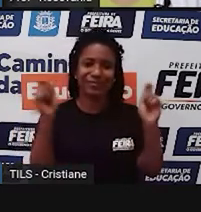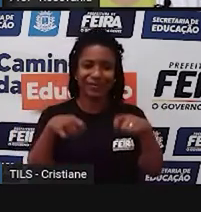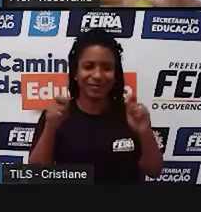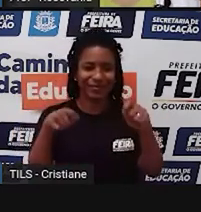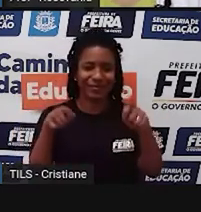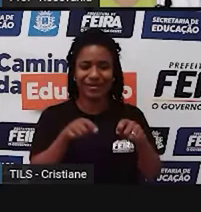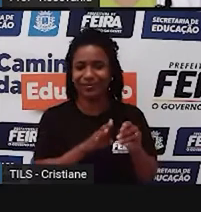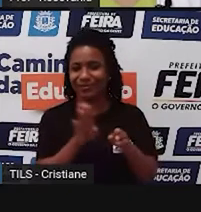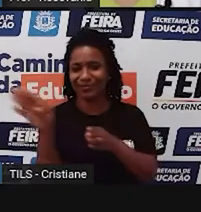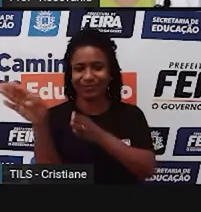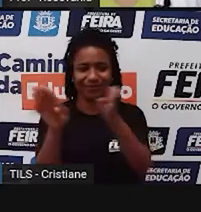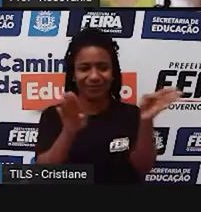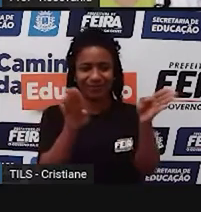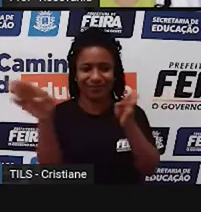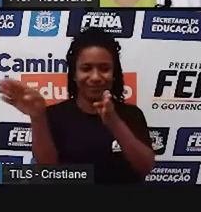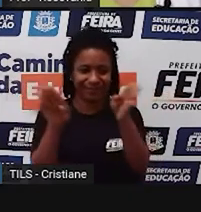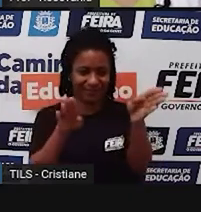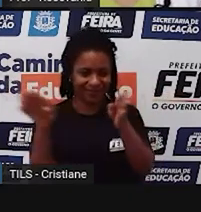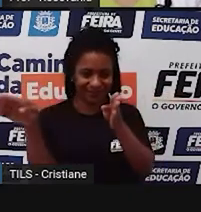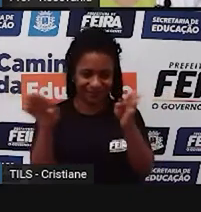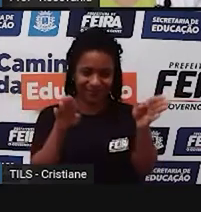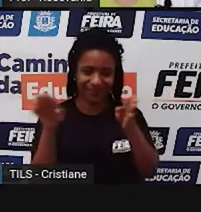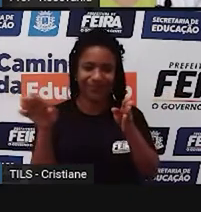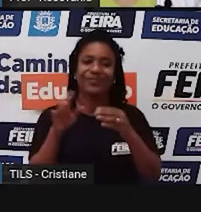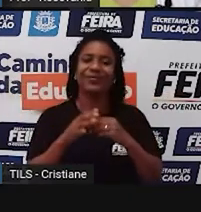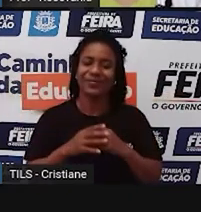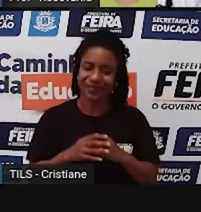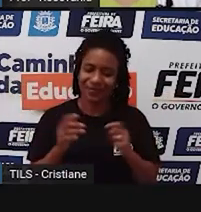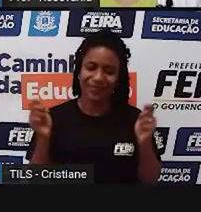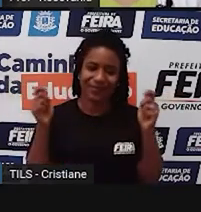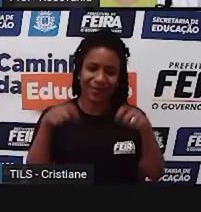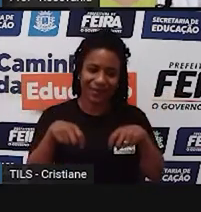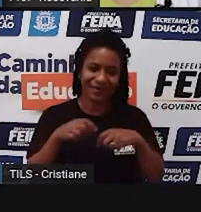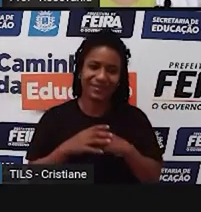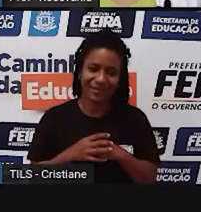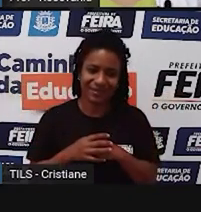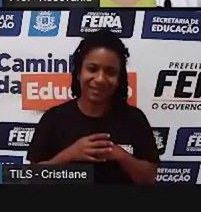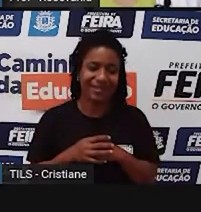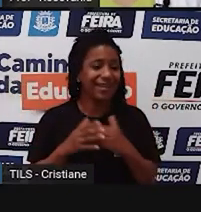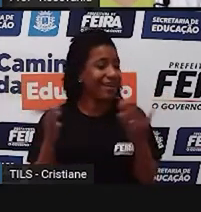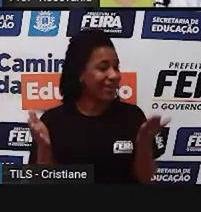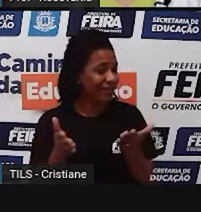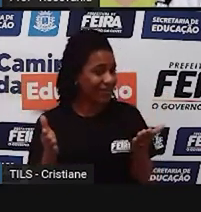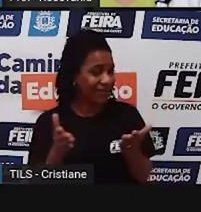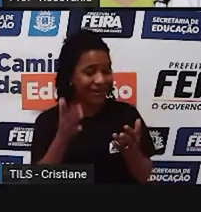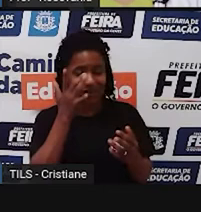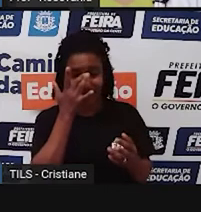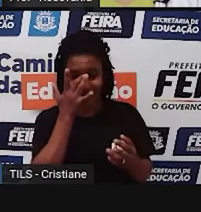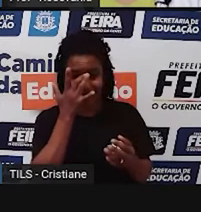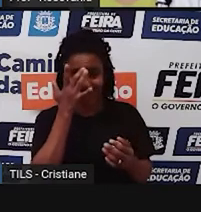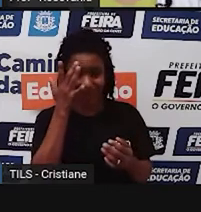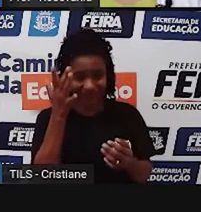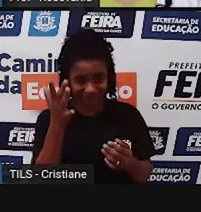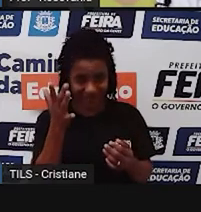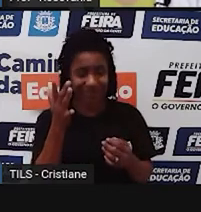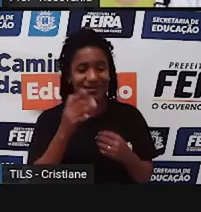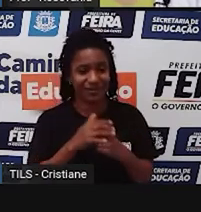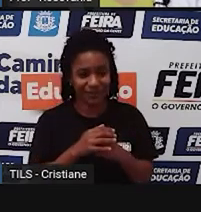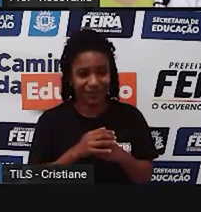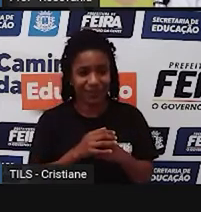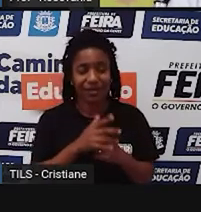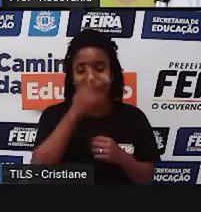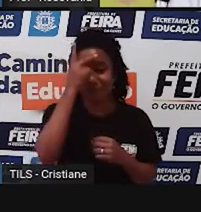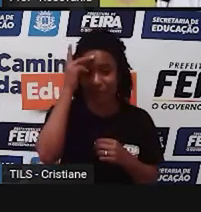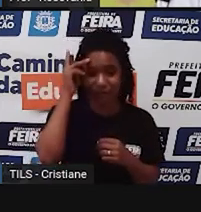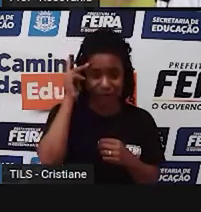trajeto, que abre esse mapa, né, dos trajetos. E hoje ficou muito fácil. Por isso que a maioria das pessoas